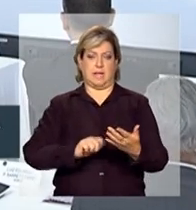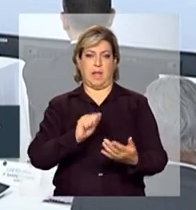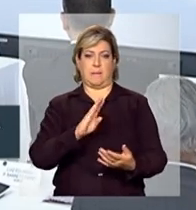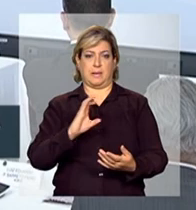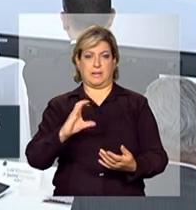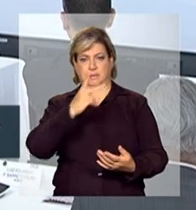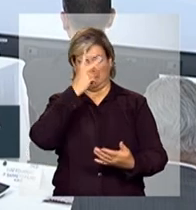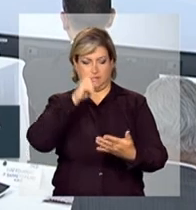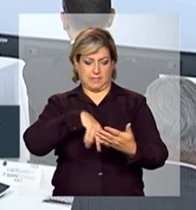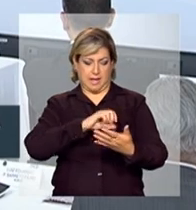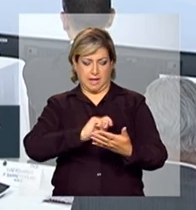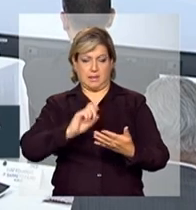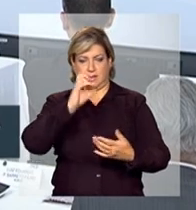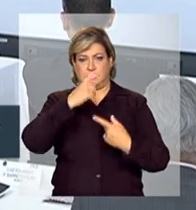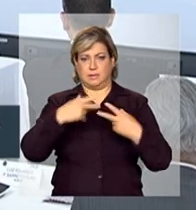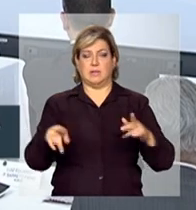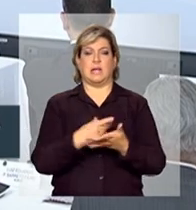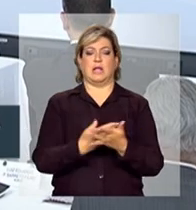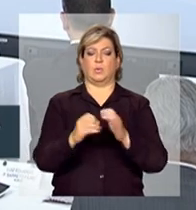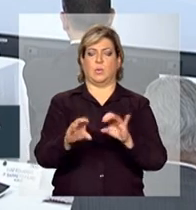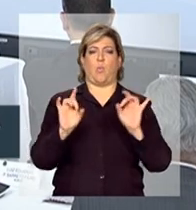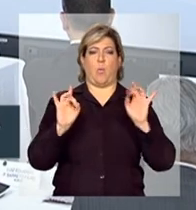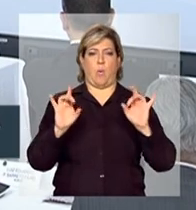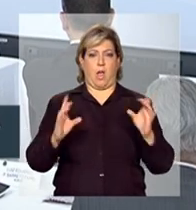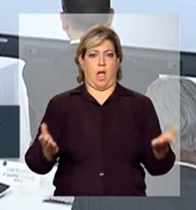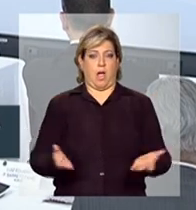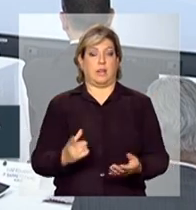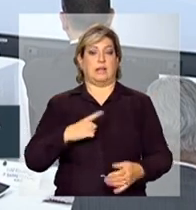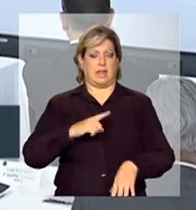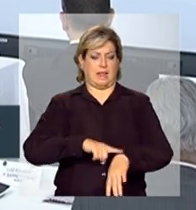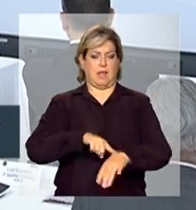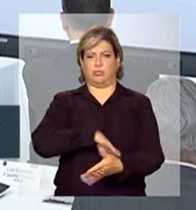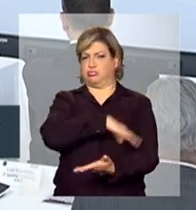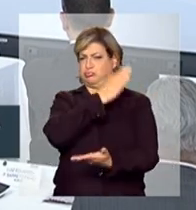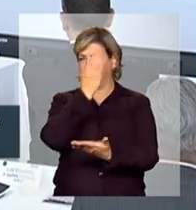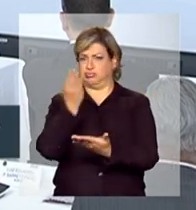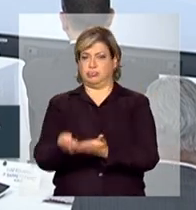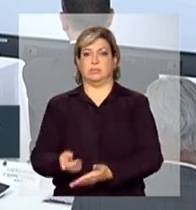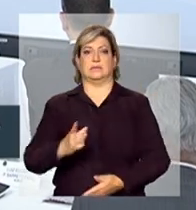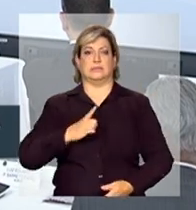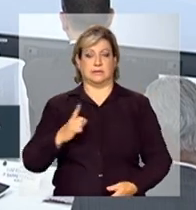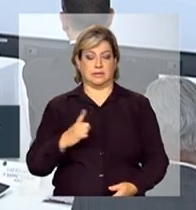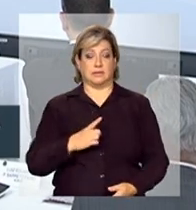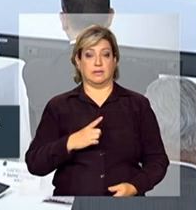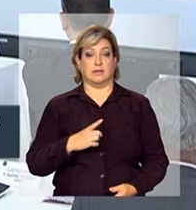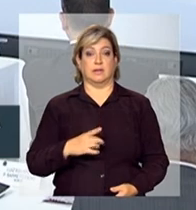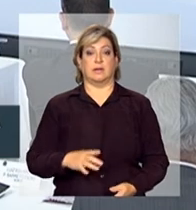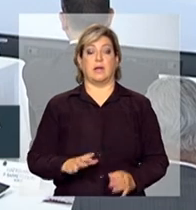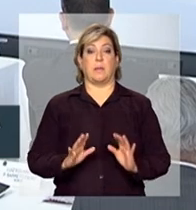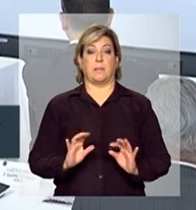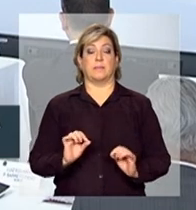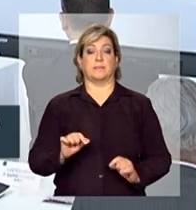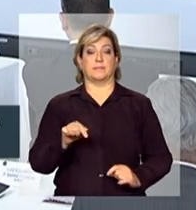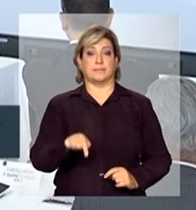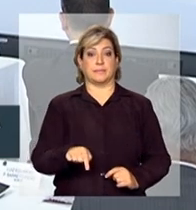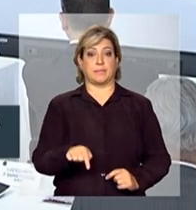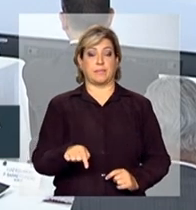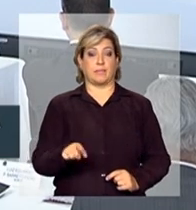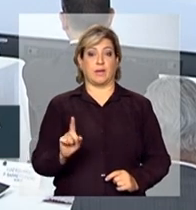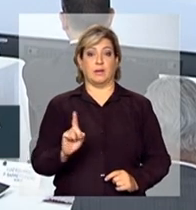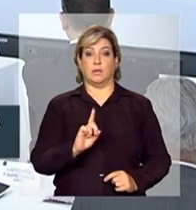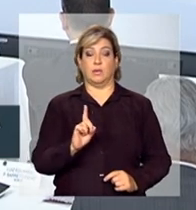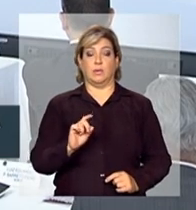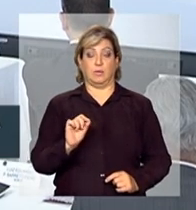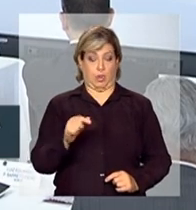para garantir educação de qualidade, de tempo integral. aí não é o nosso